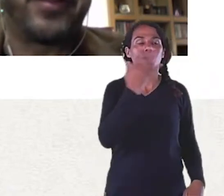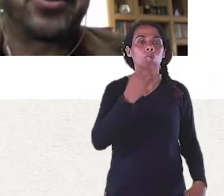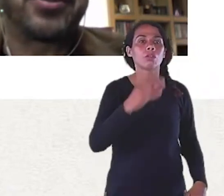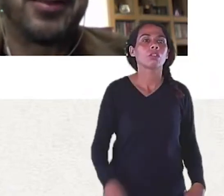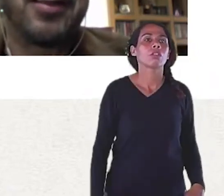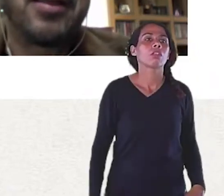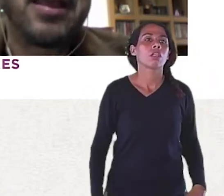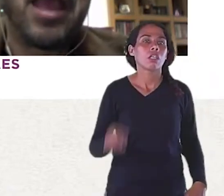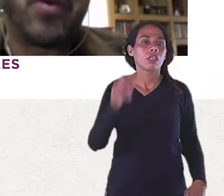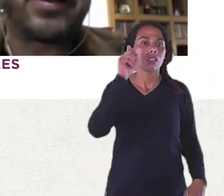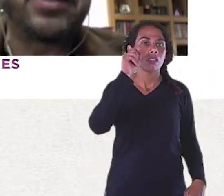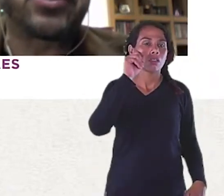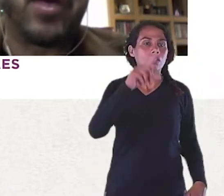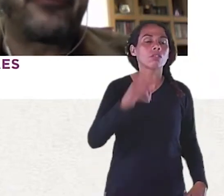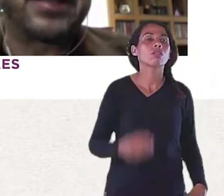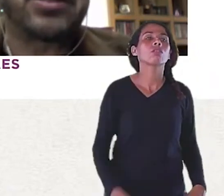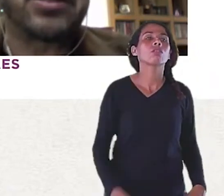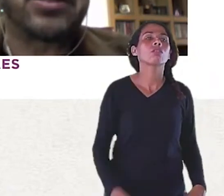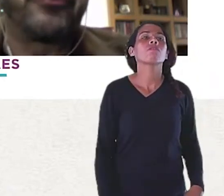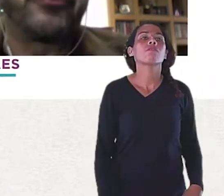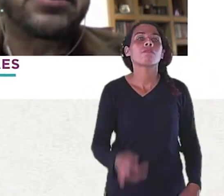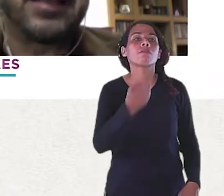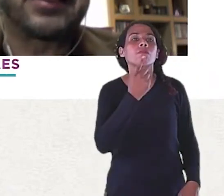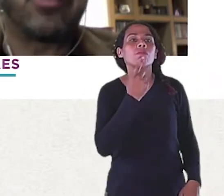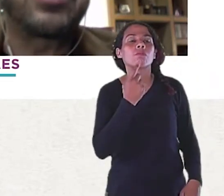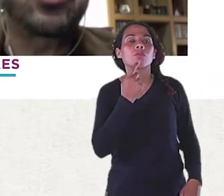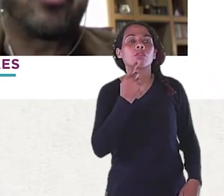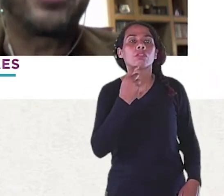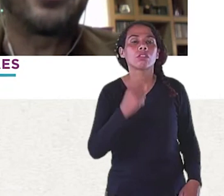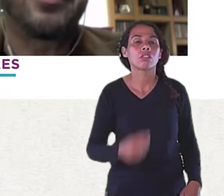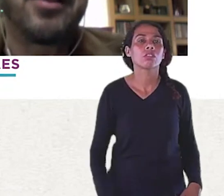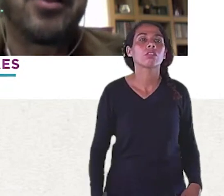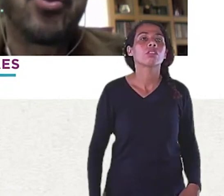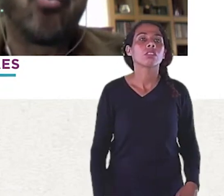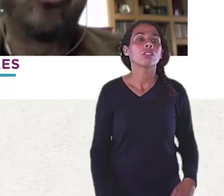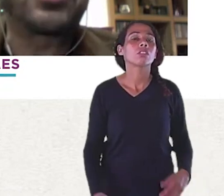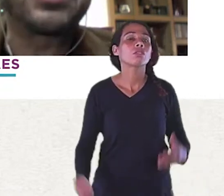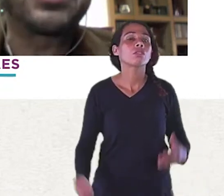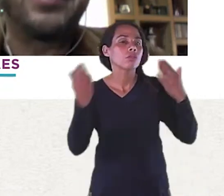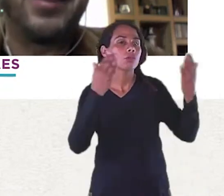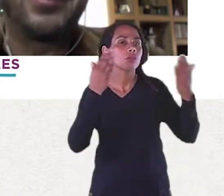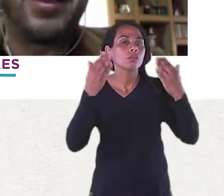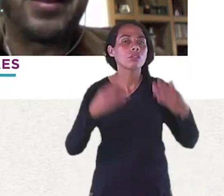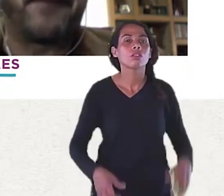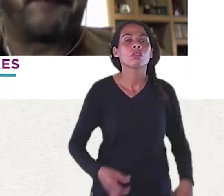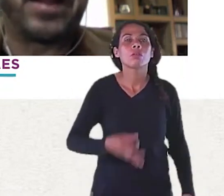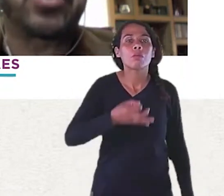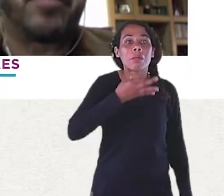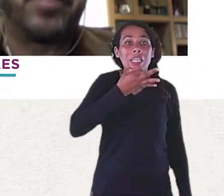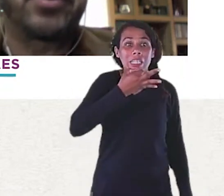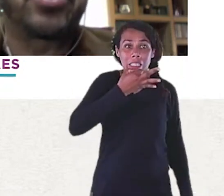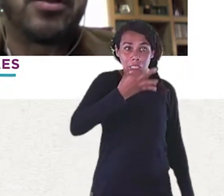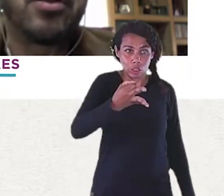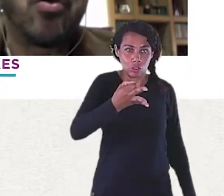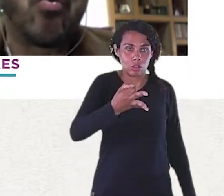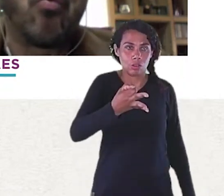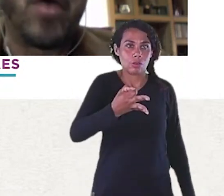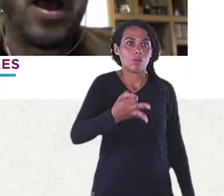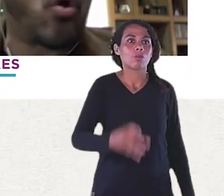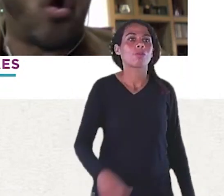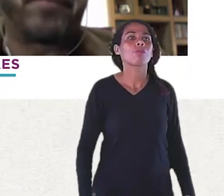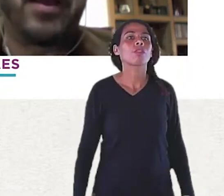anos 90 Para frente É uma crítica Uma reflexão Que eu fiz Que até os anos 90 O nosso design Ele era Praticamente